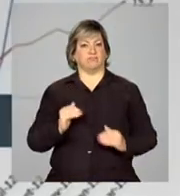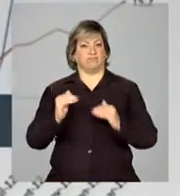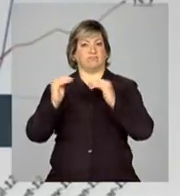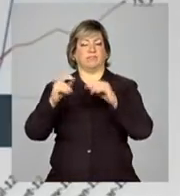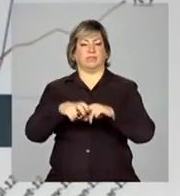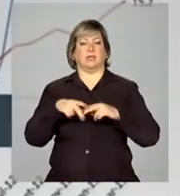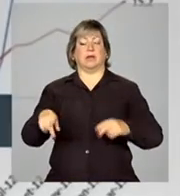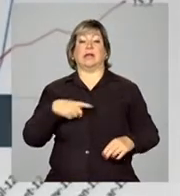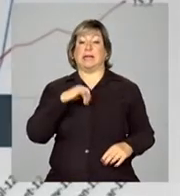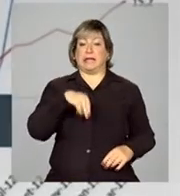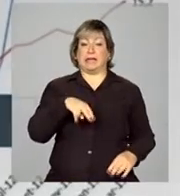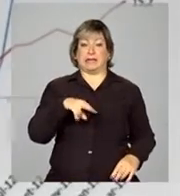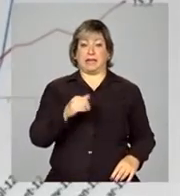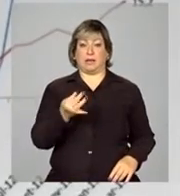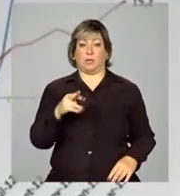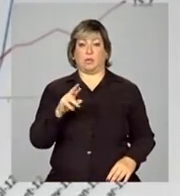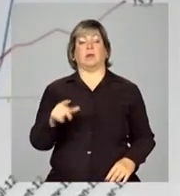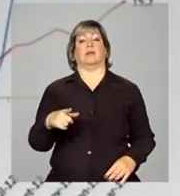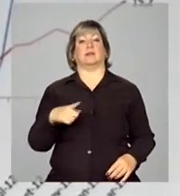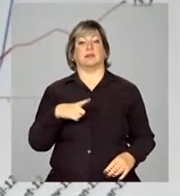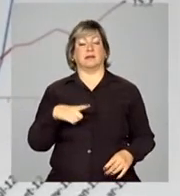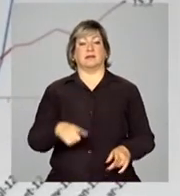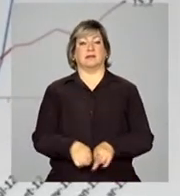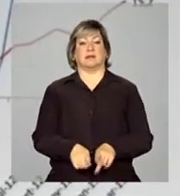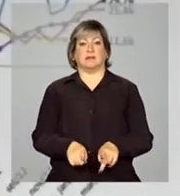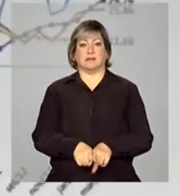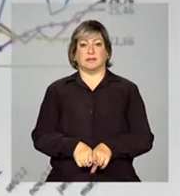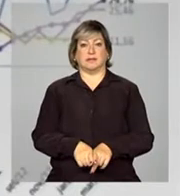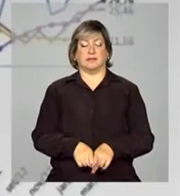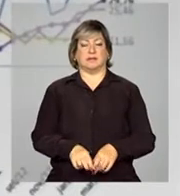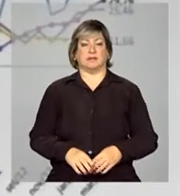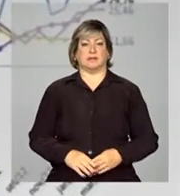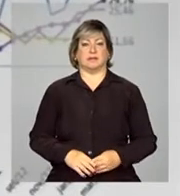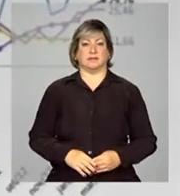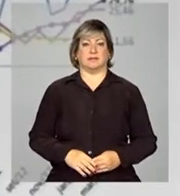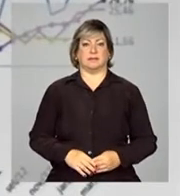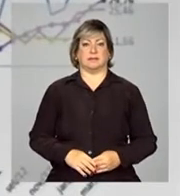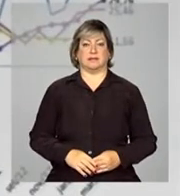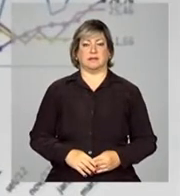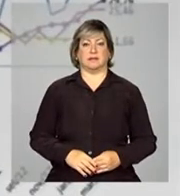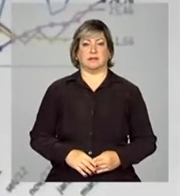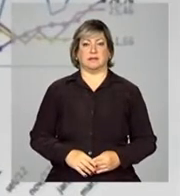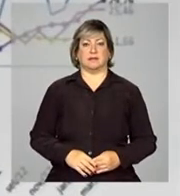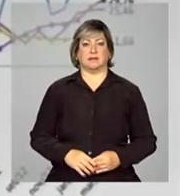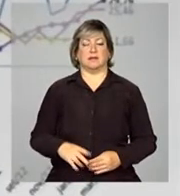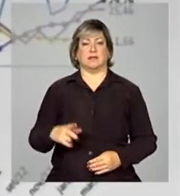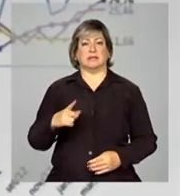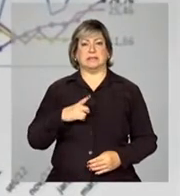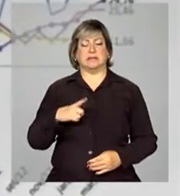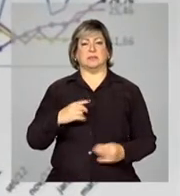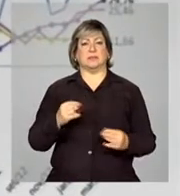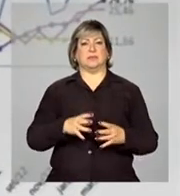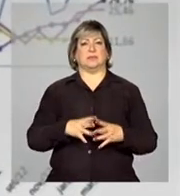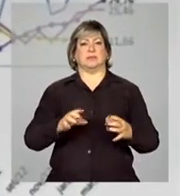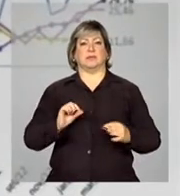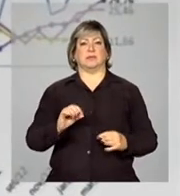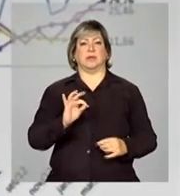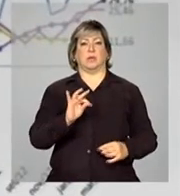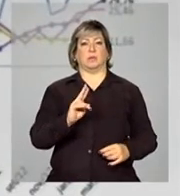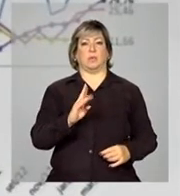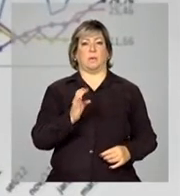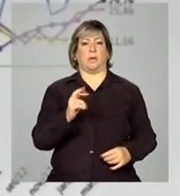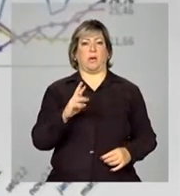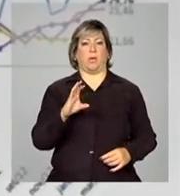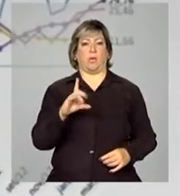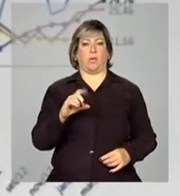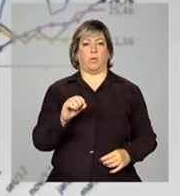de in natura, nós temos uma pressão muito grande do grupo de tubérculos, raiz e